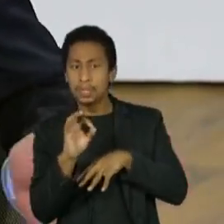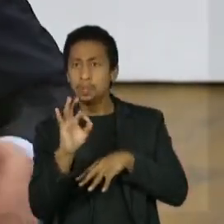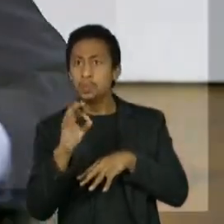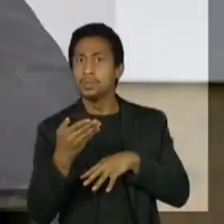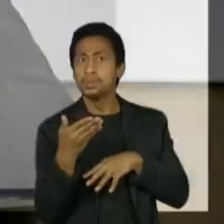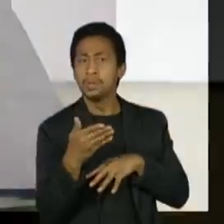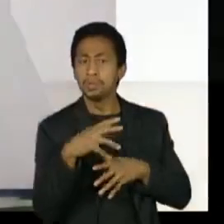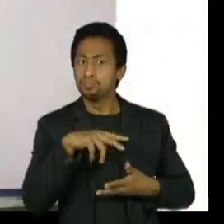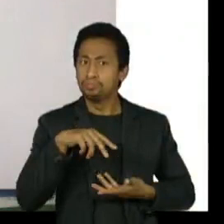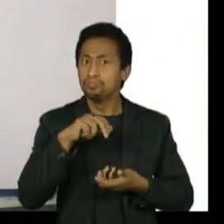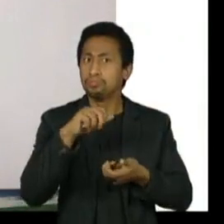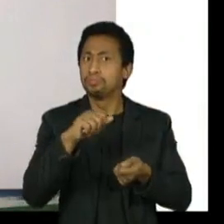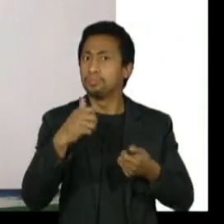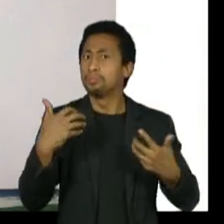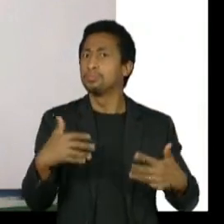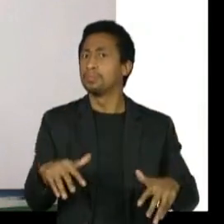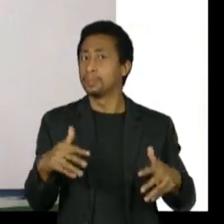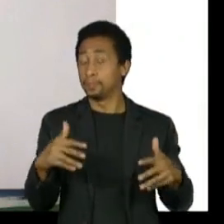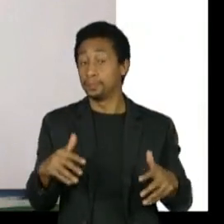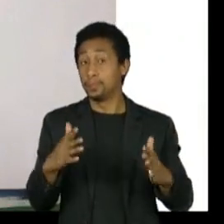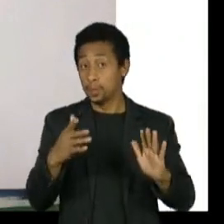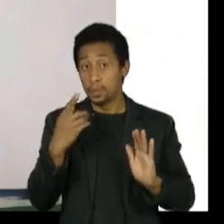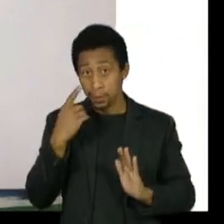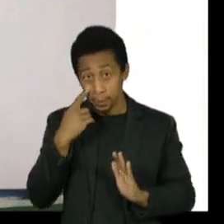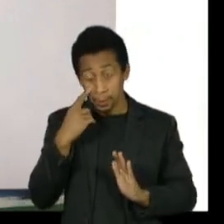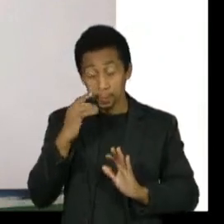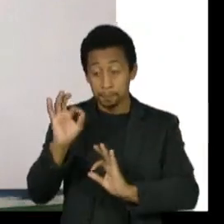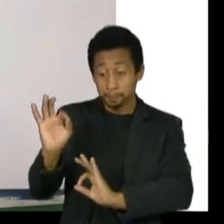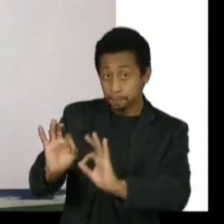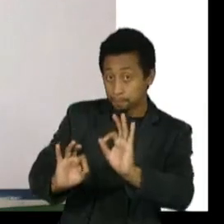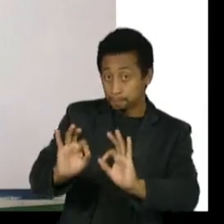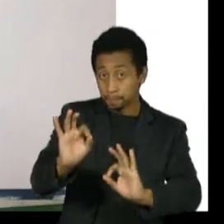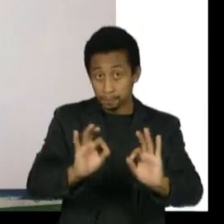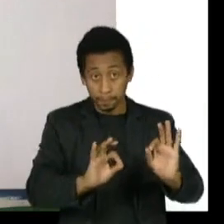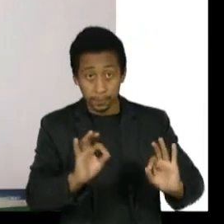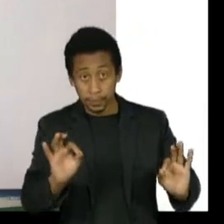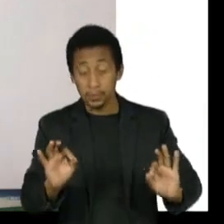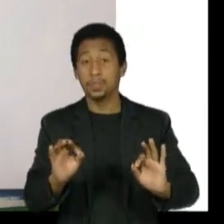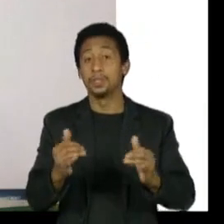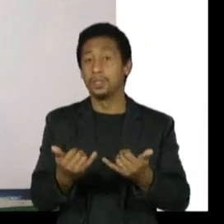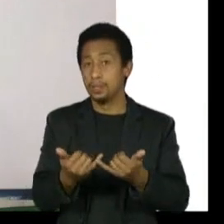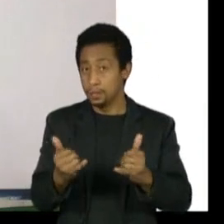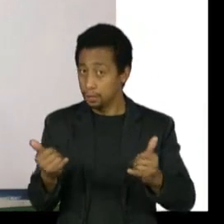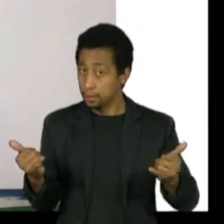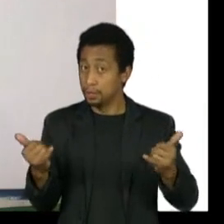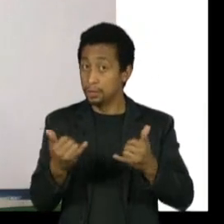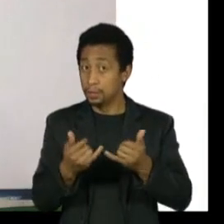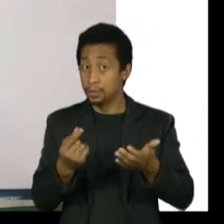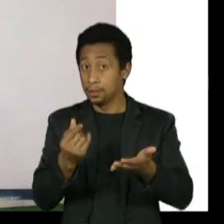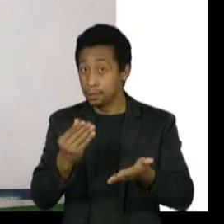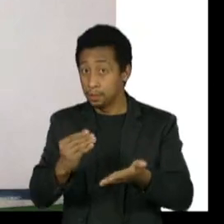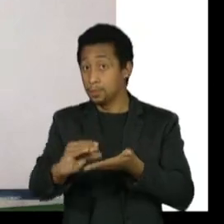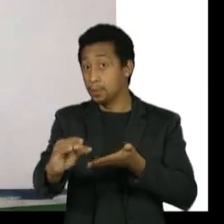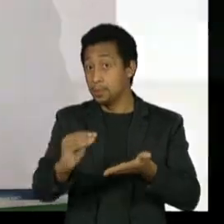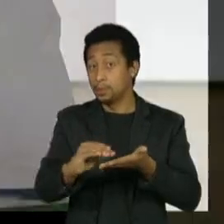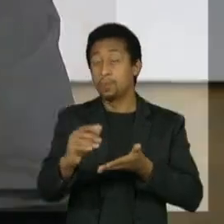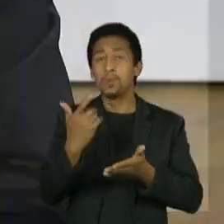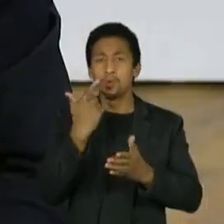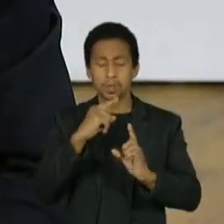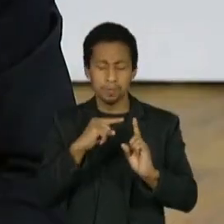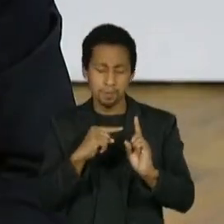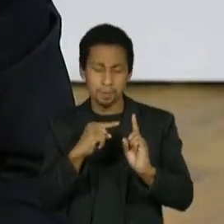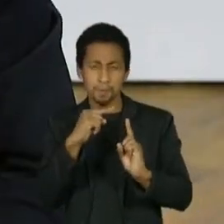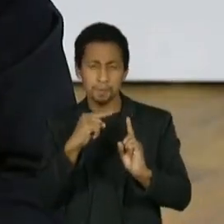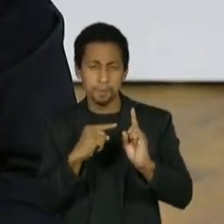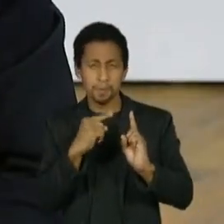é um processo que tem... Nós estamos fazendo essa transição energética para chegar com, no máximo, grau e meio de temperatura em